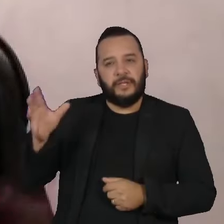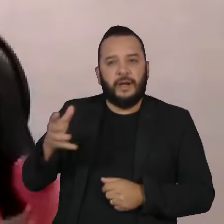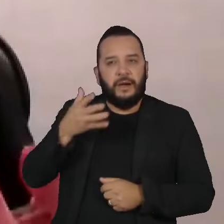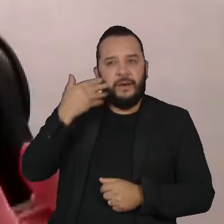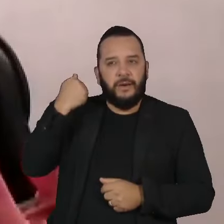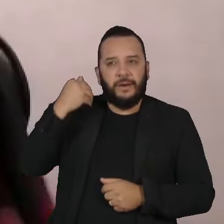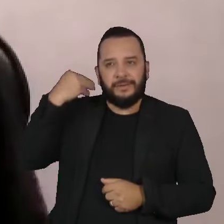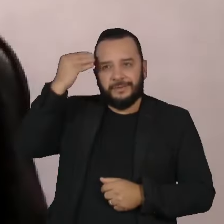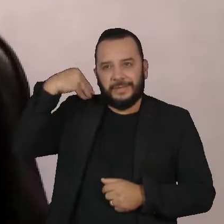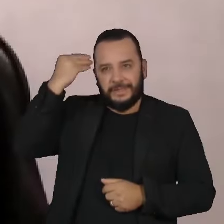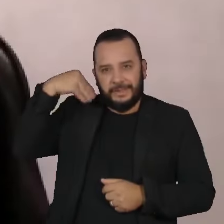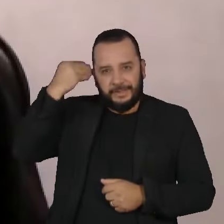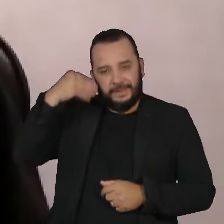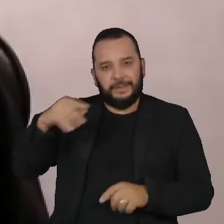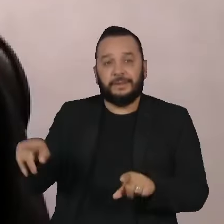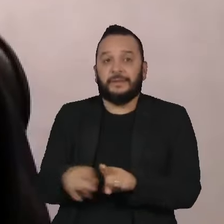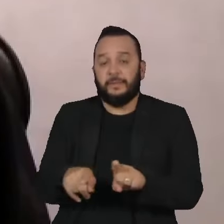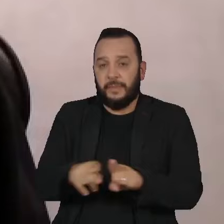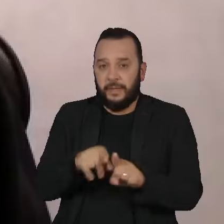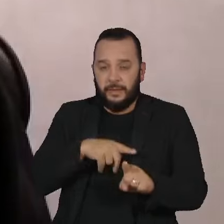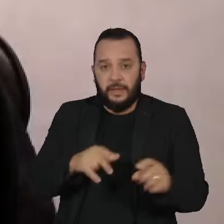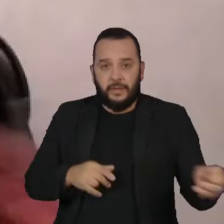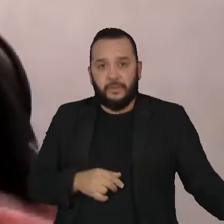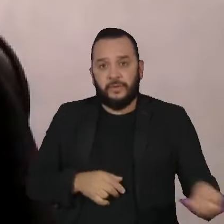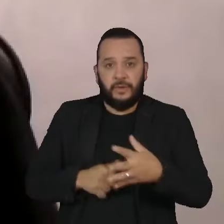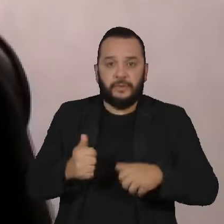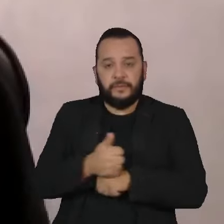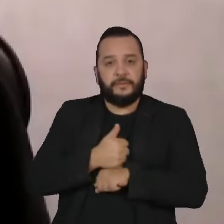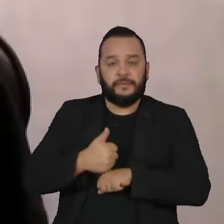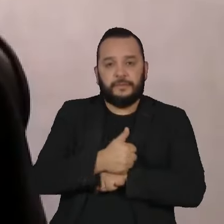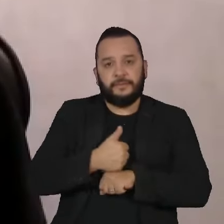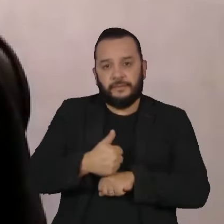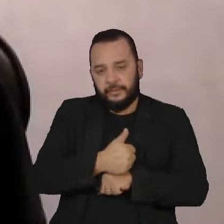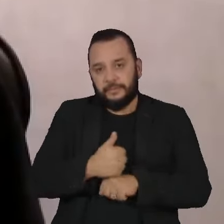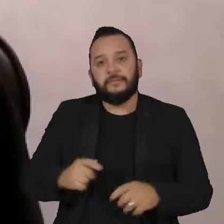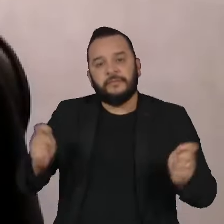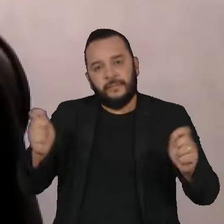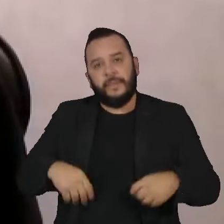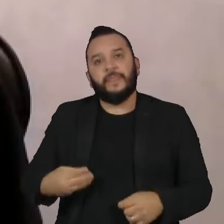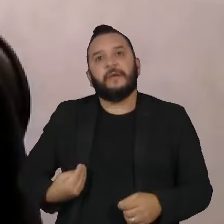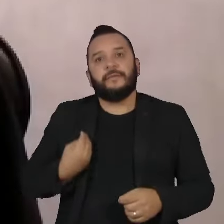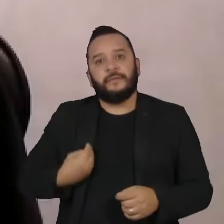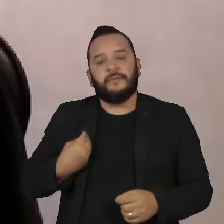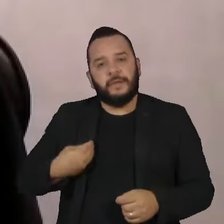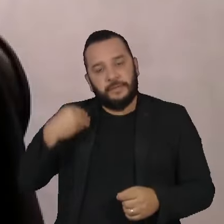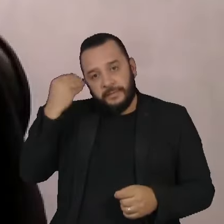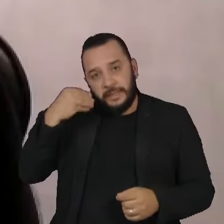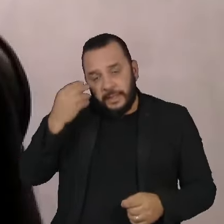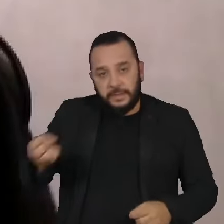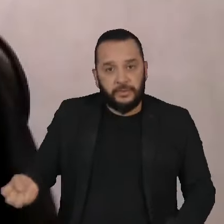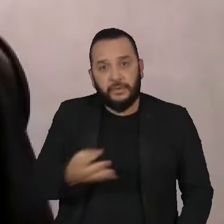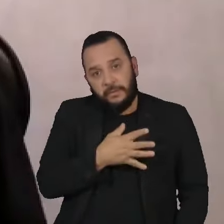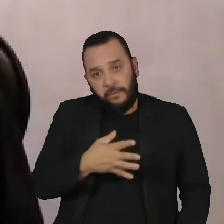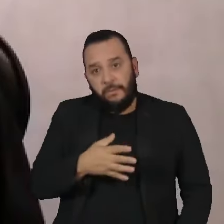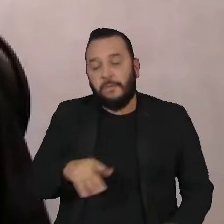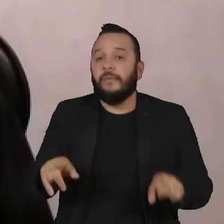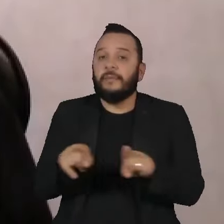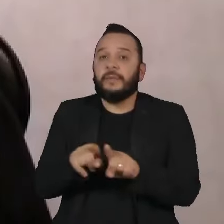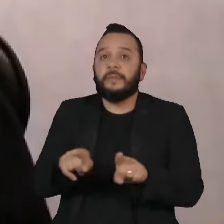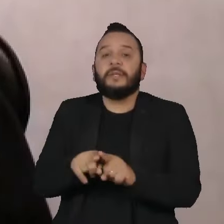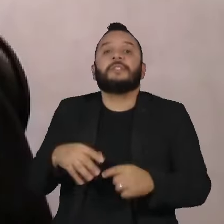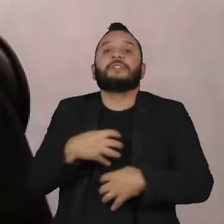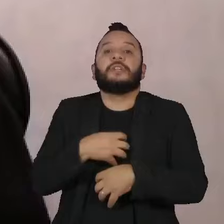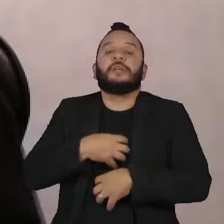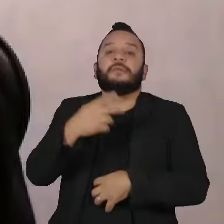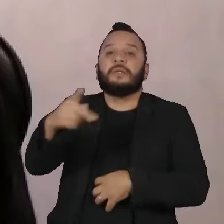novos profissionais que estão dispostos a viver novas coisas e que se comportam